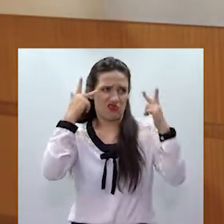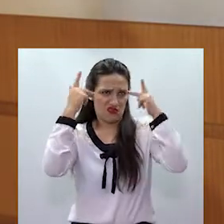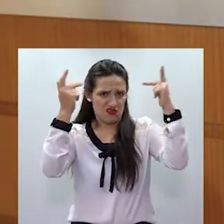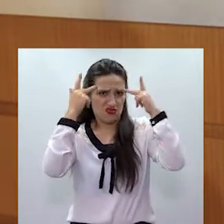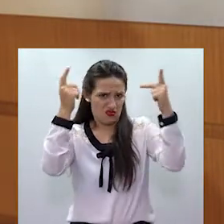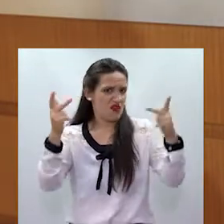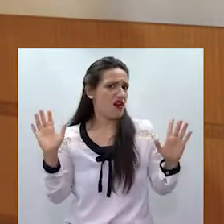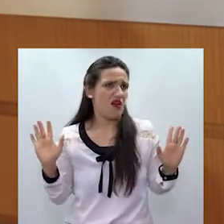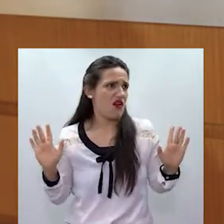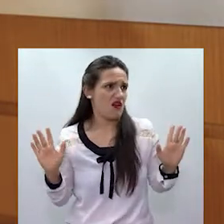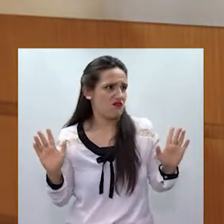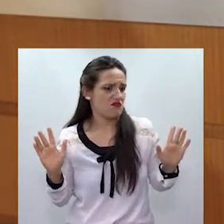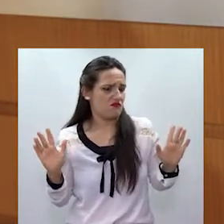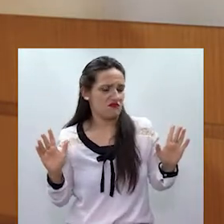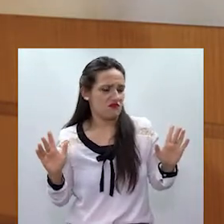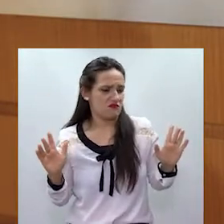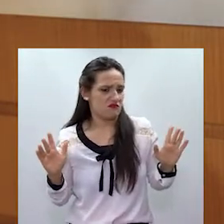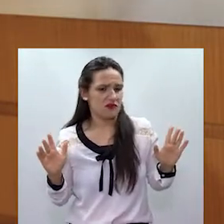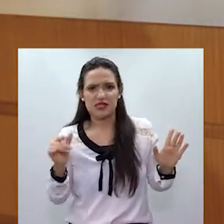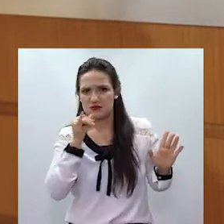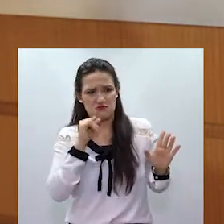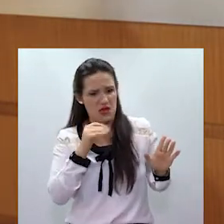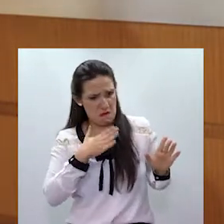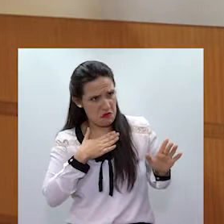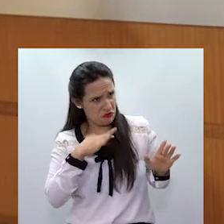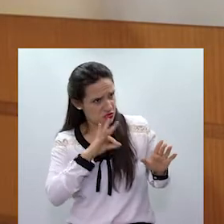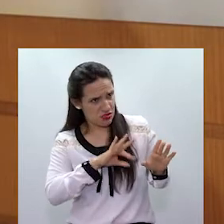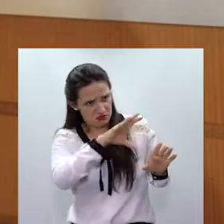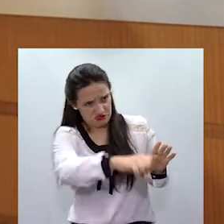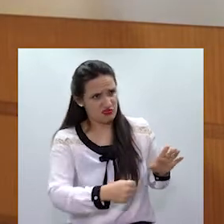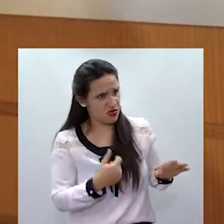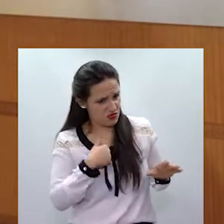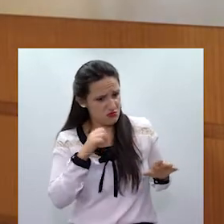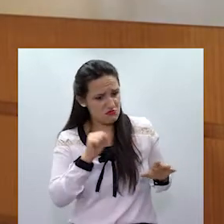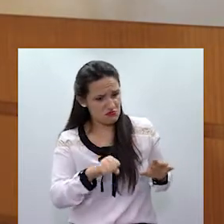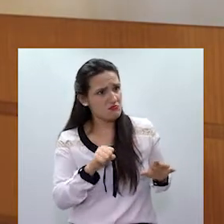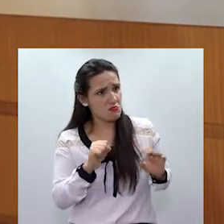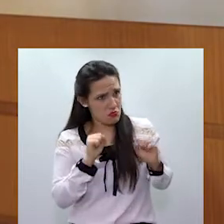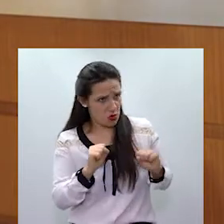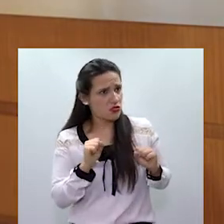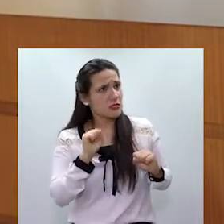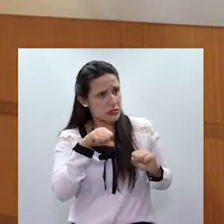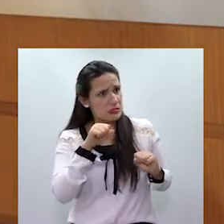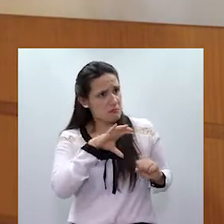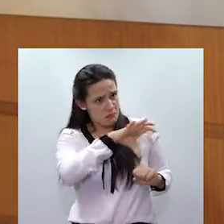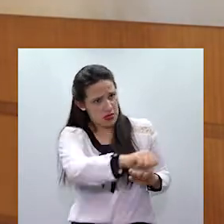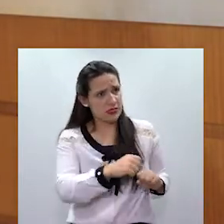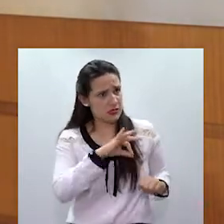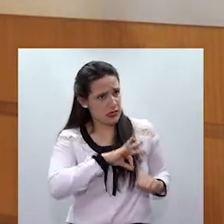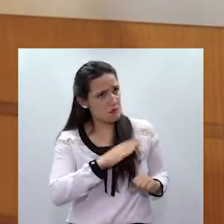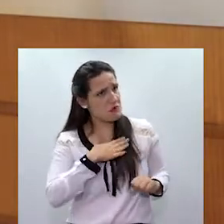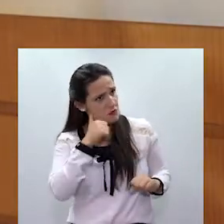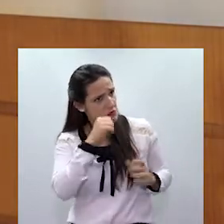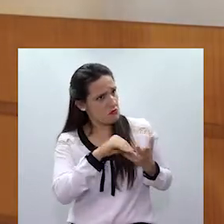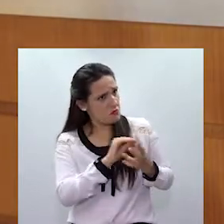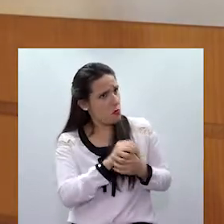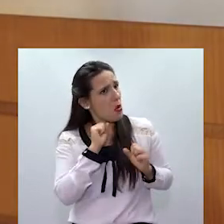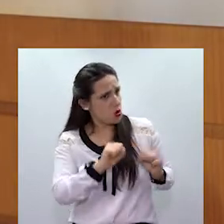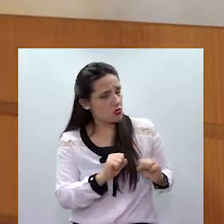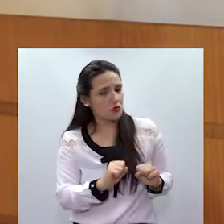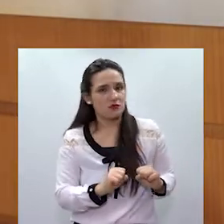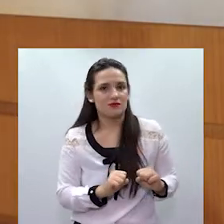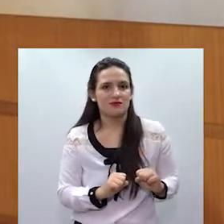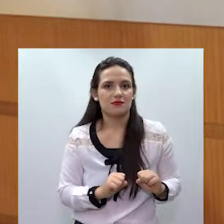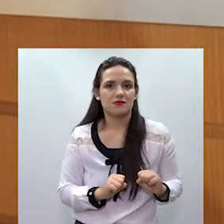como uma ação natural reter o pagamento, salário da mulher, sendo que isso é uma violência patrimonial. Então, a